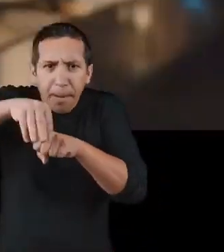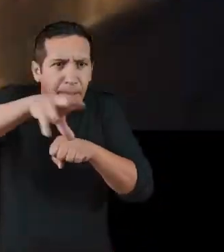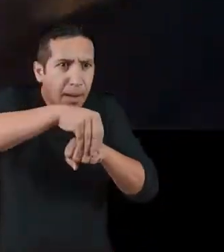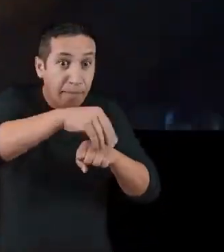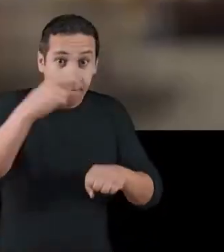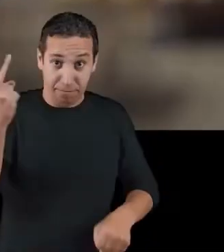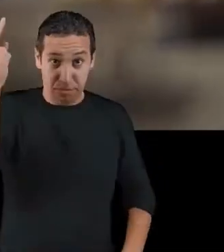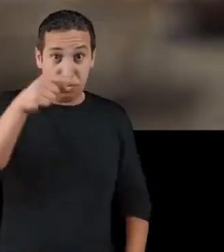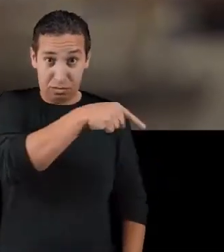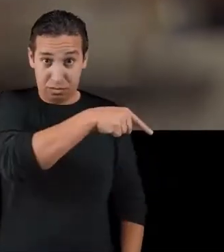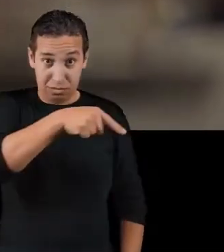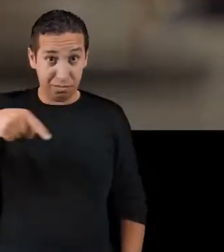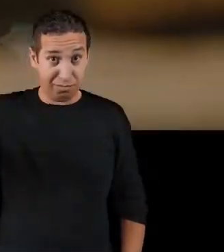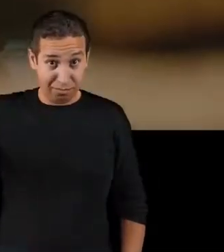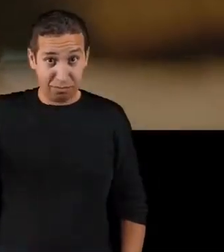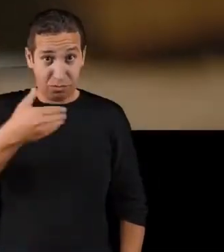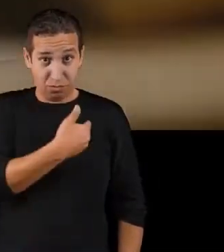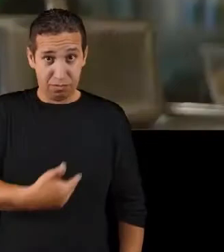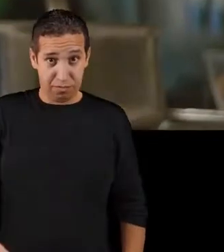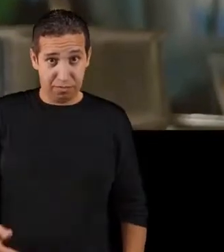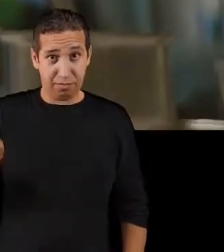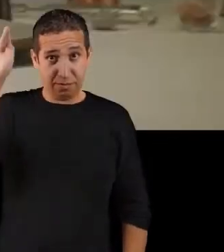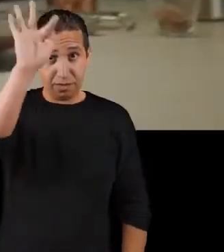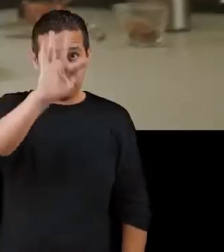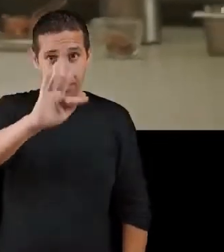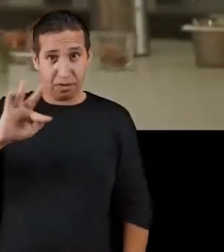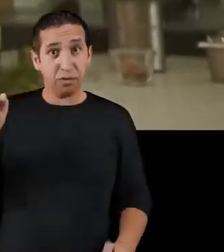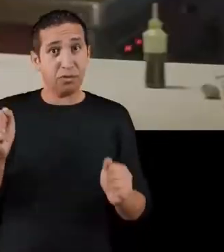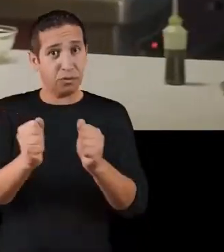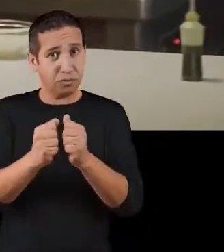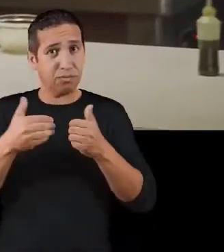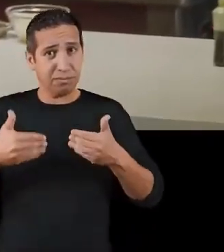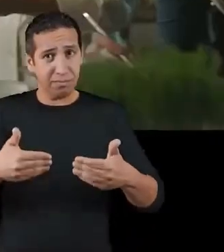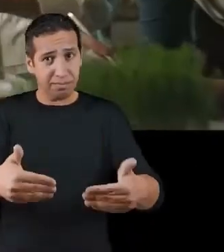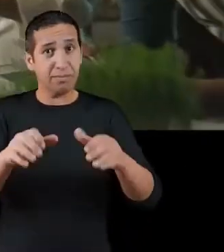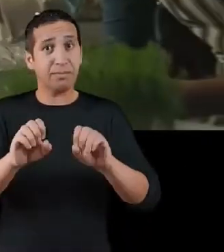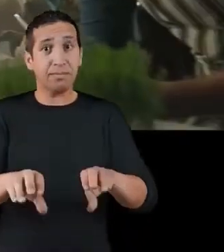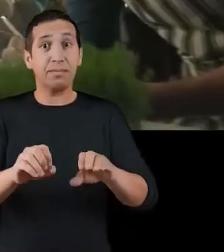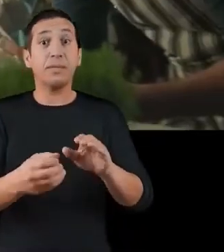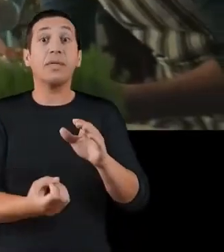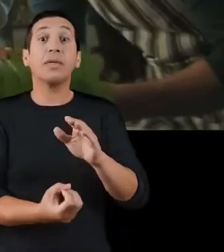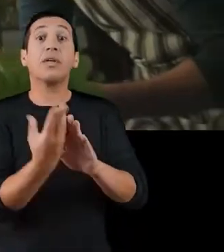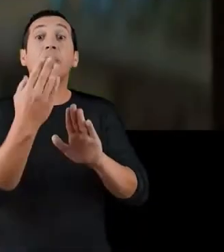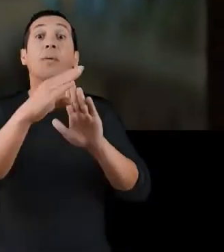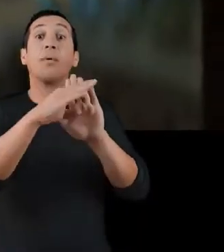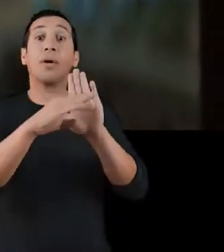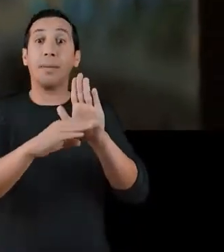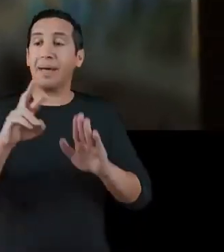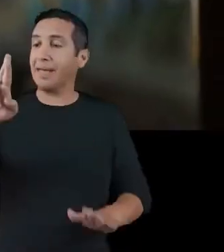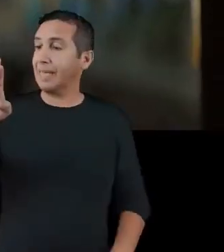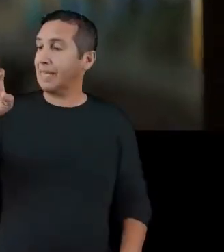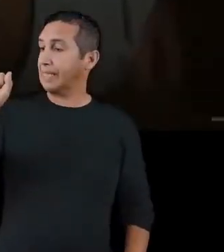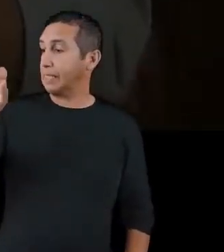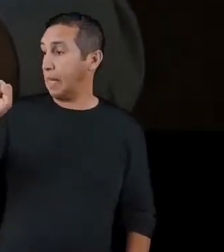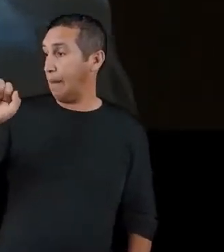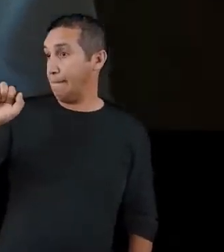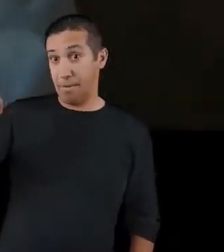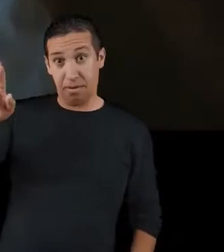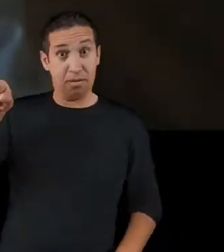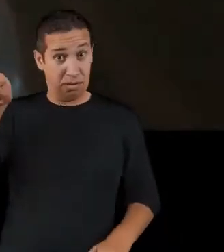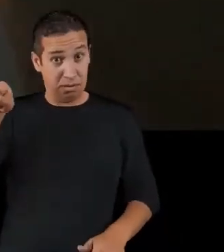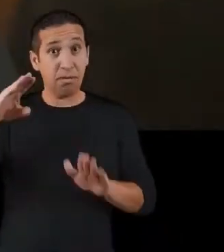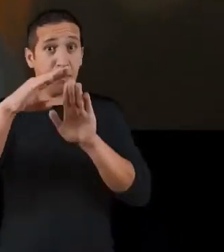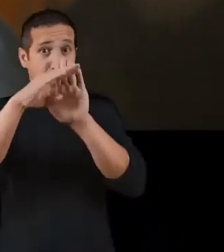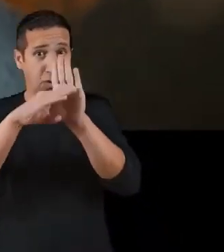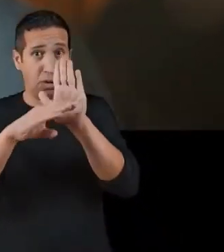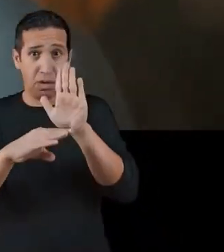E para valorizar esses conhecimentos que adquirimos ao longo do tempo, o Governo Federal, por meio do Ministério da Educação, criou o Ressaber.